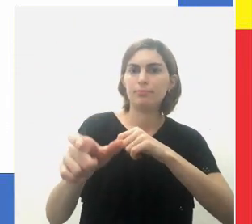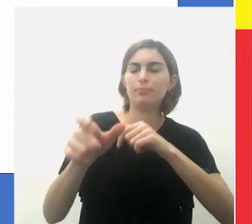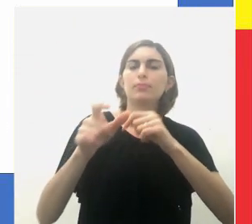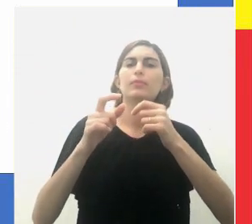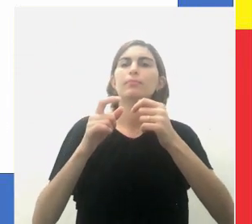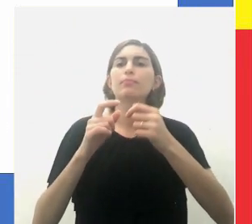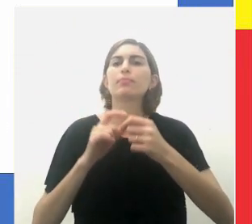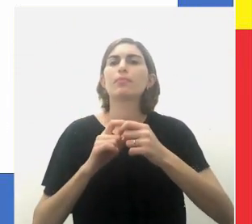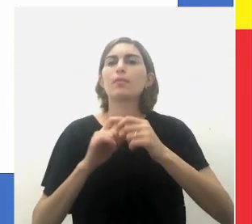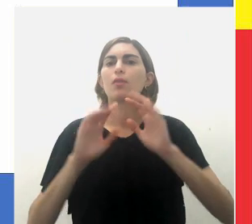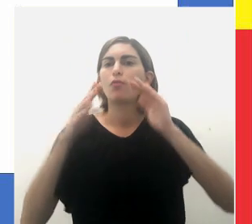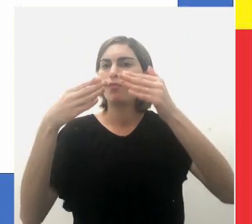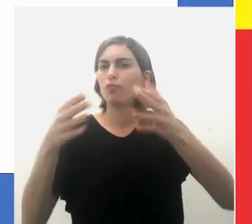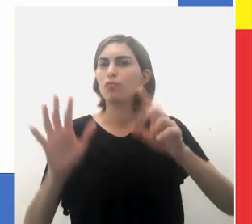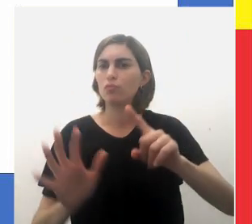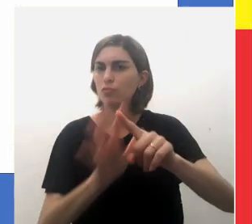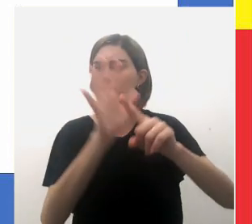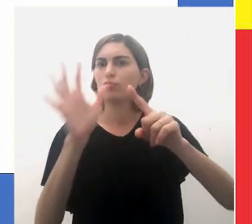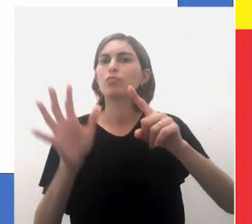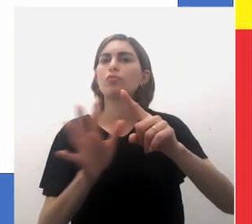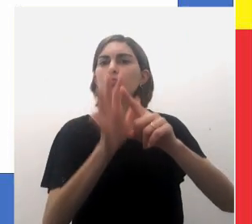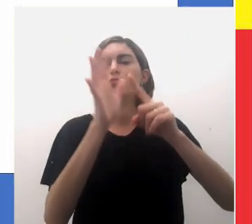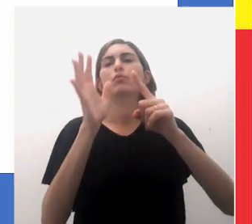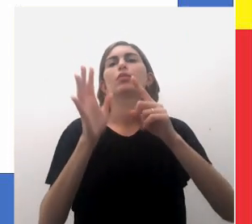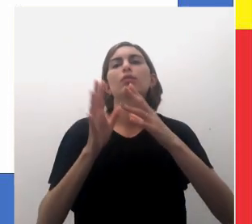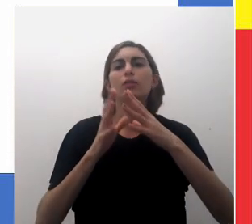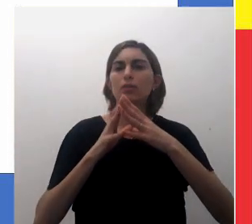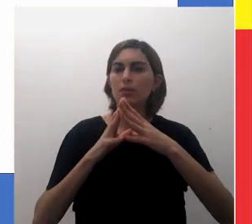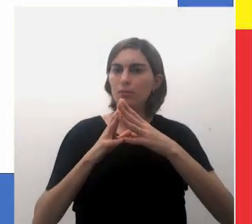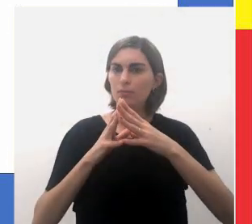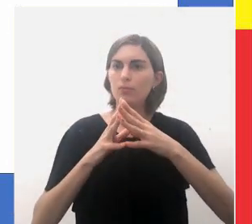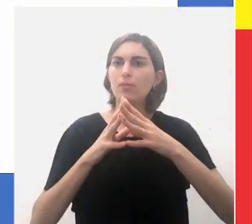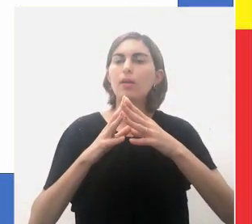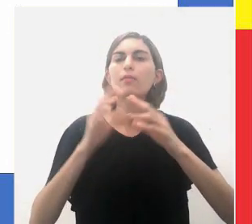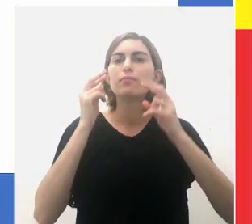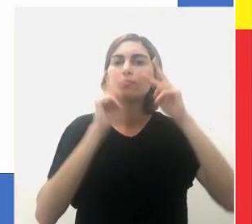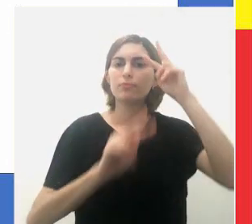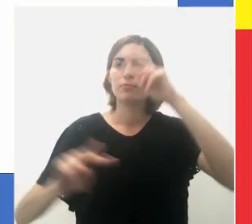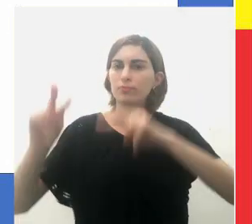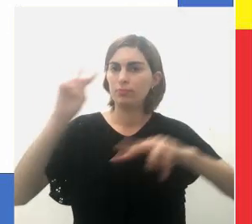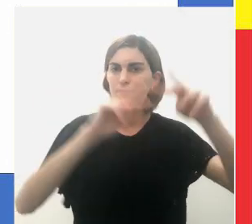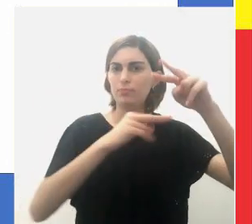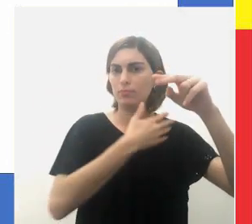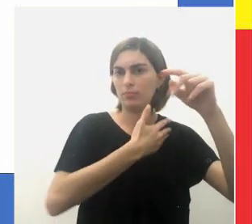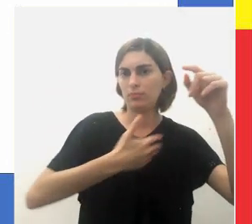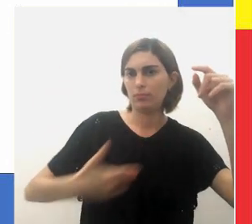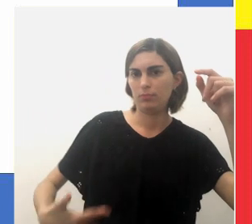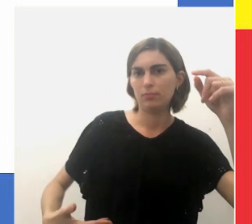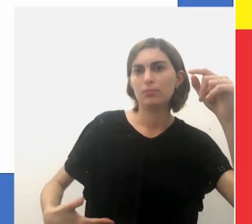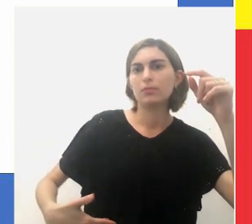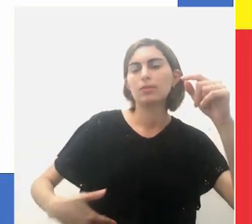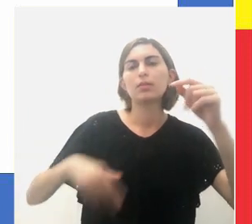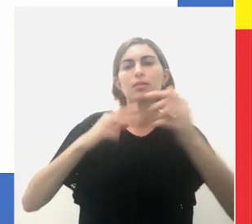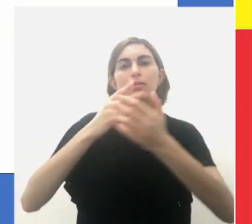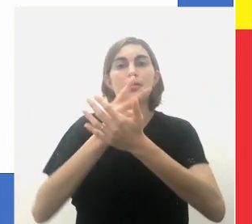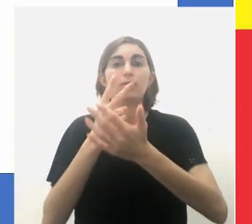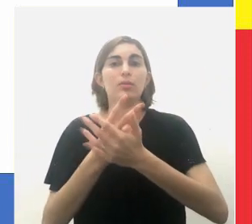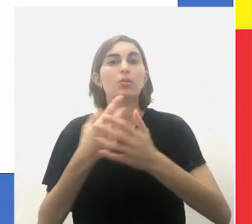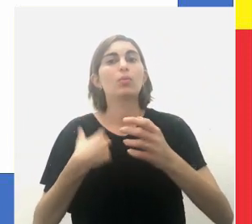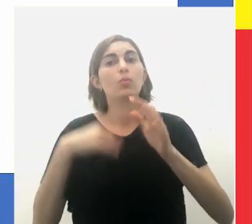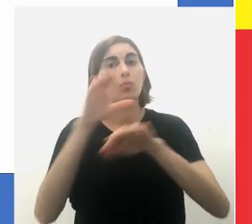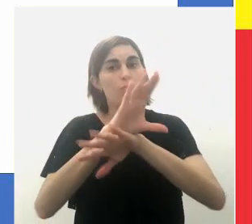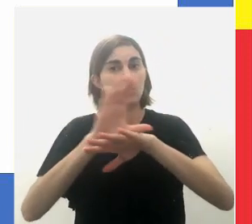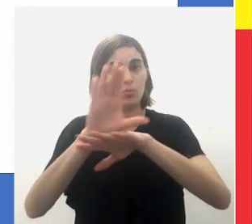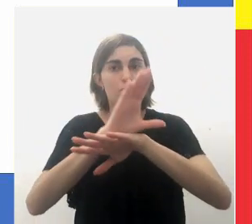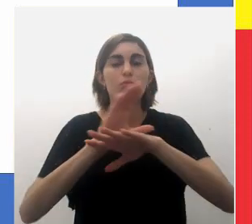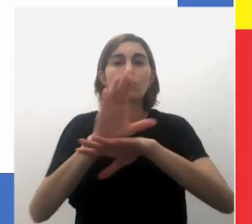etnocêntrico influenciou, prezados e prezadas, a visão governamental, sendo que